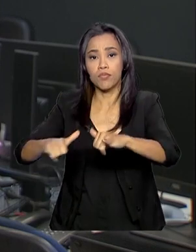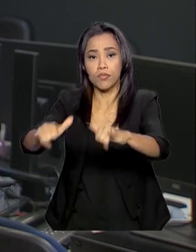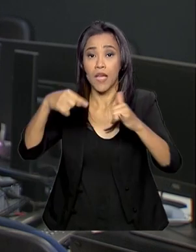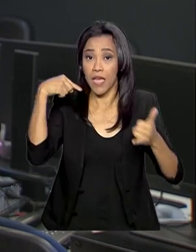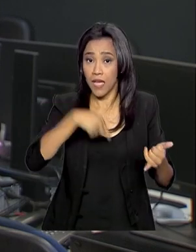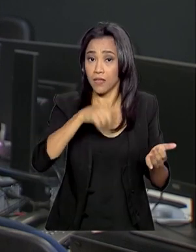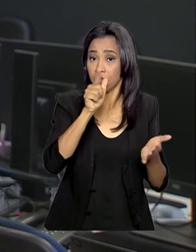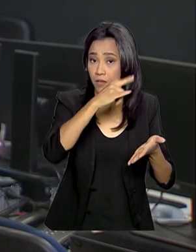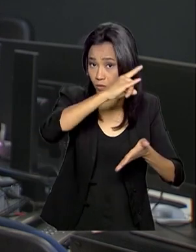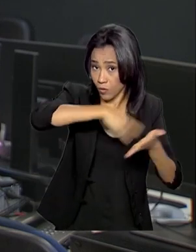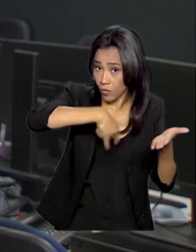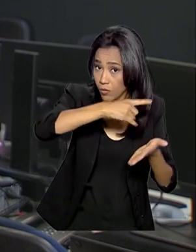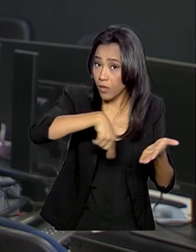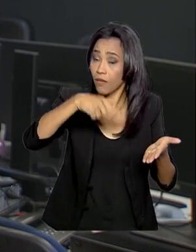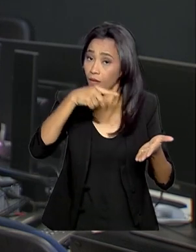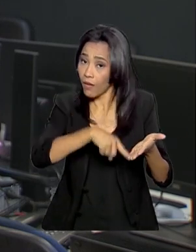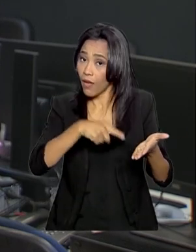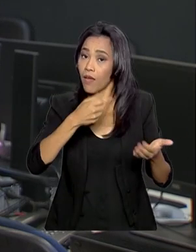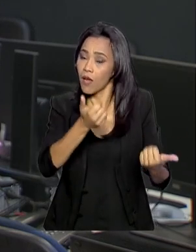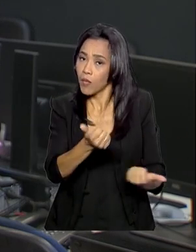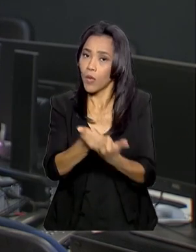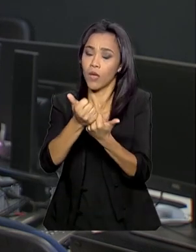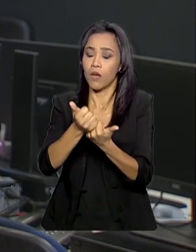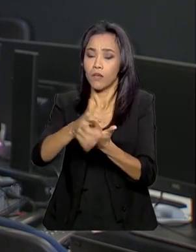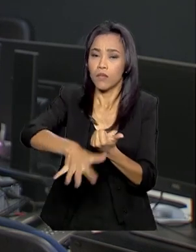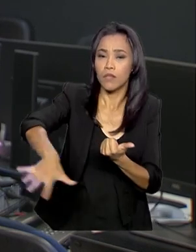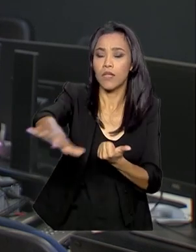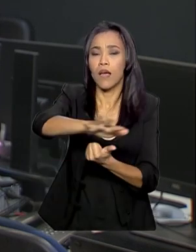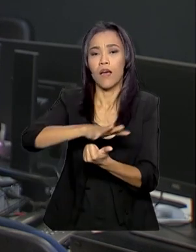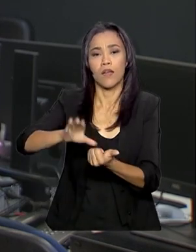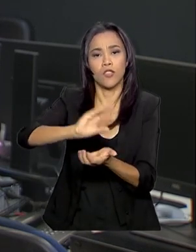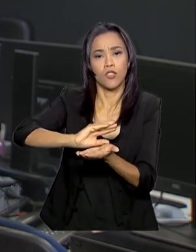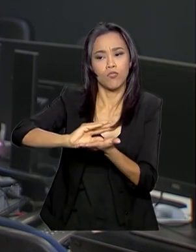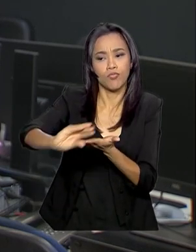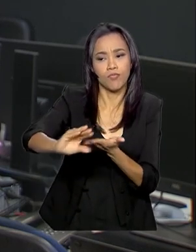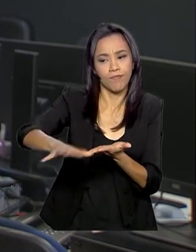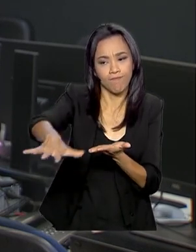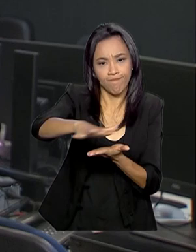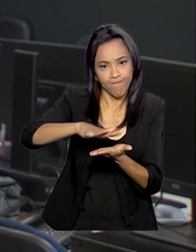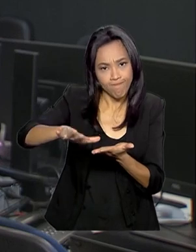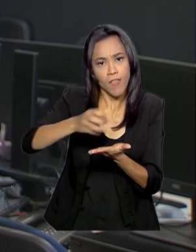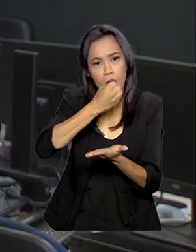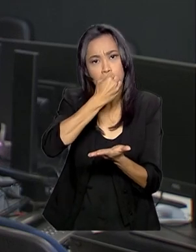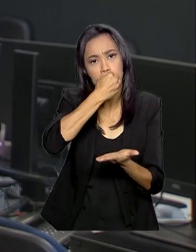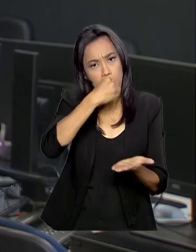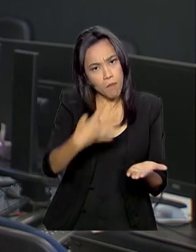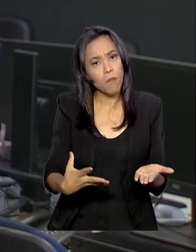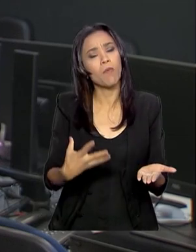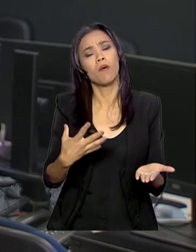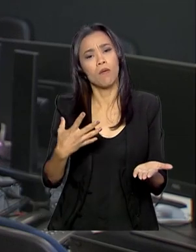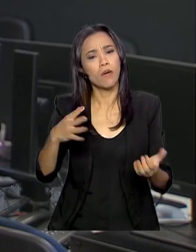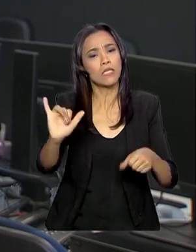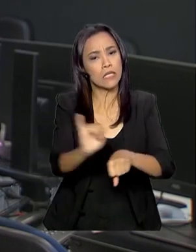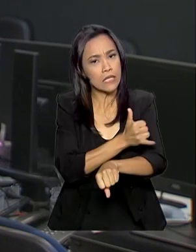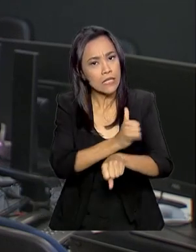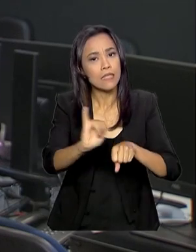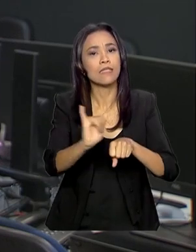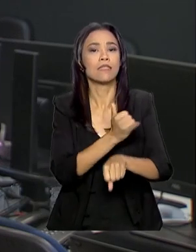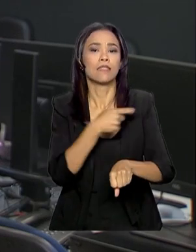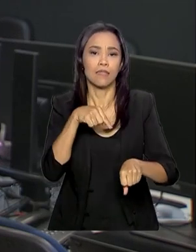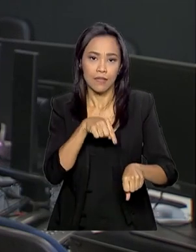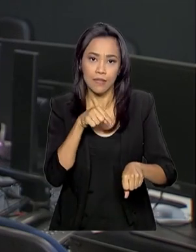papéis relacionados aos projetos de investimento na área de infraestrutura costumam ser uma boa alternativa às formas